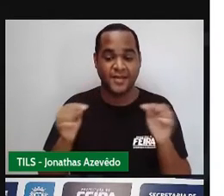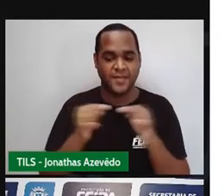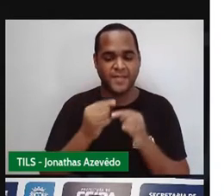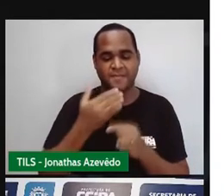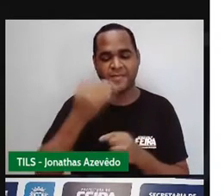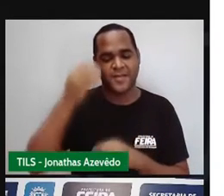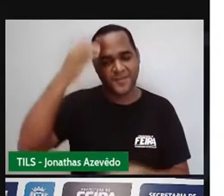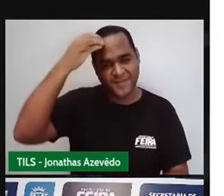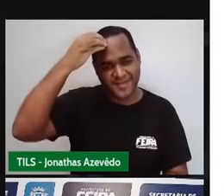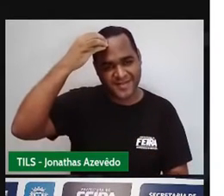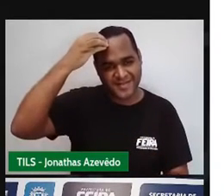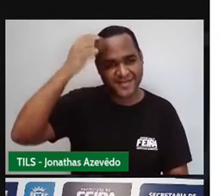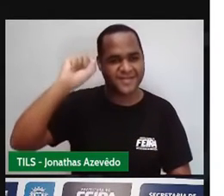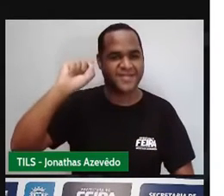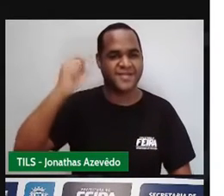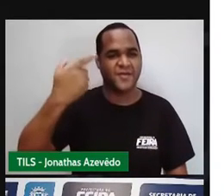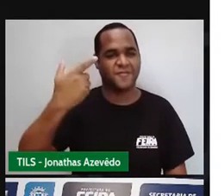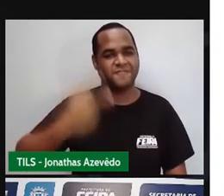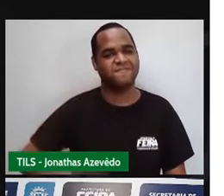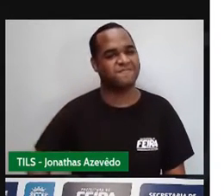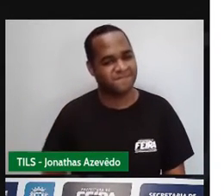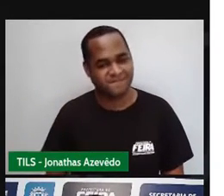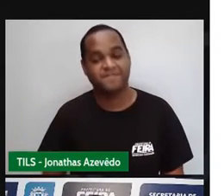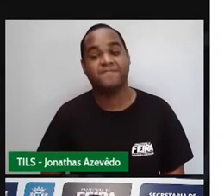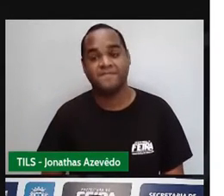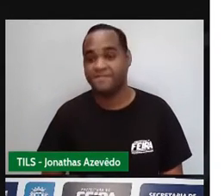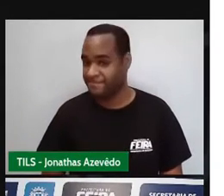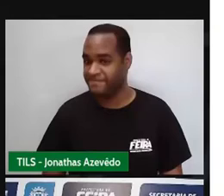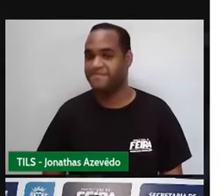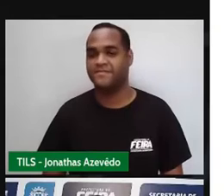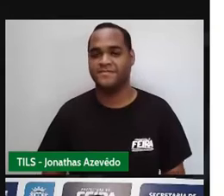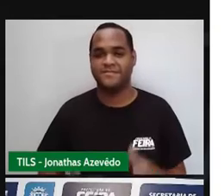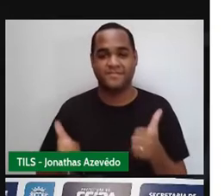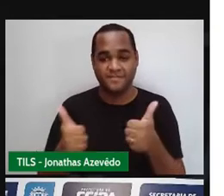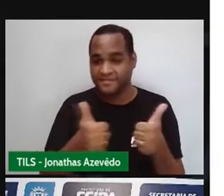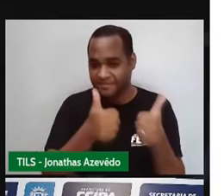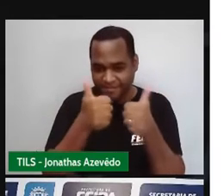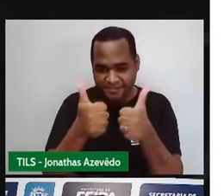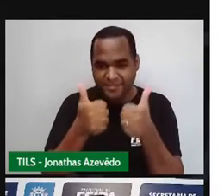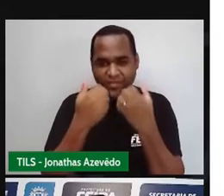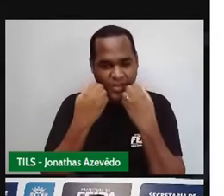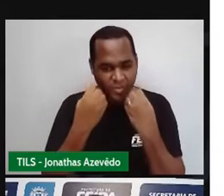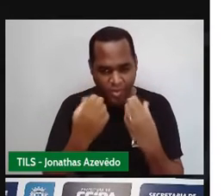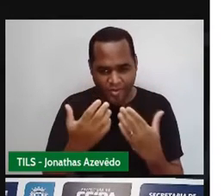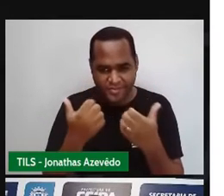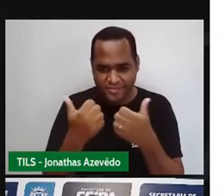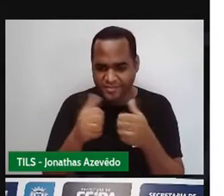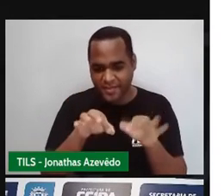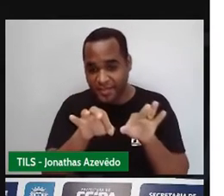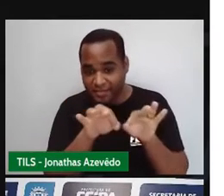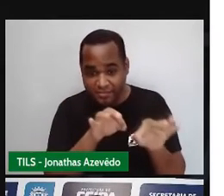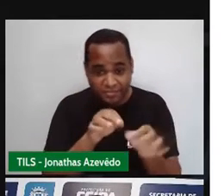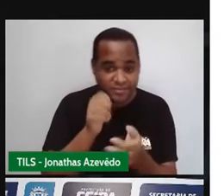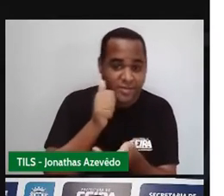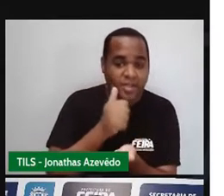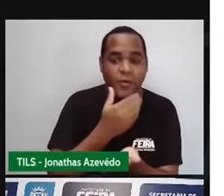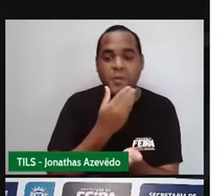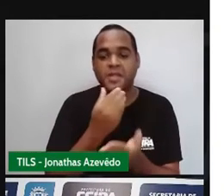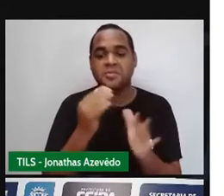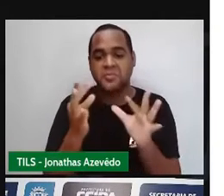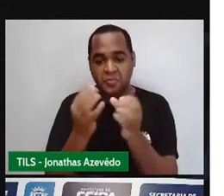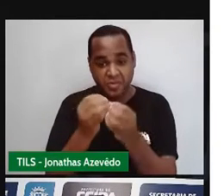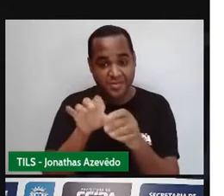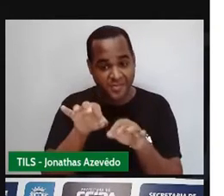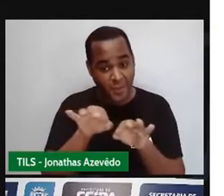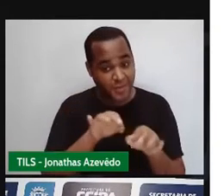majestosa Princesa do Sertão, tá bom? E aí, preparado? Preparada para essa aula?